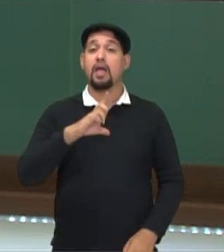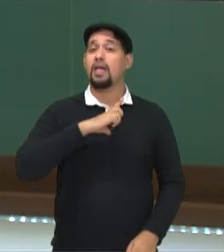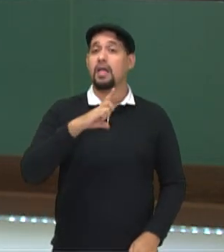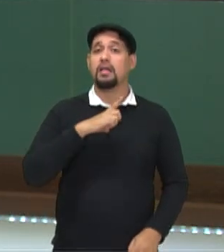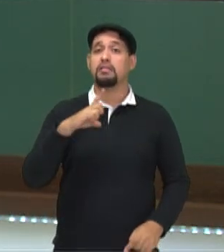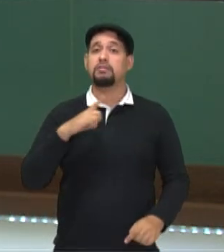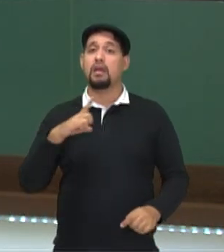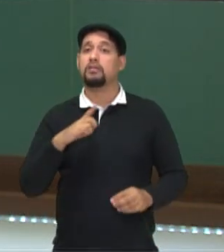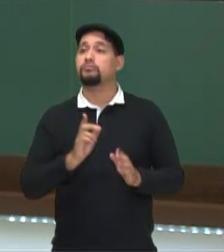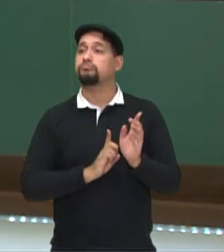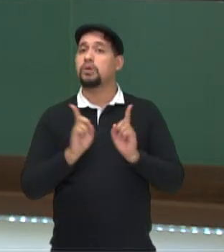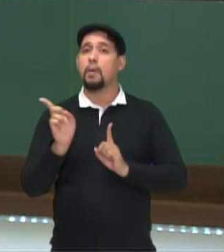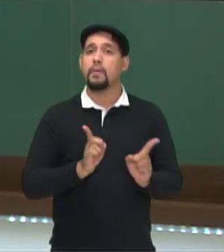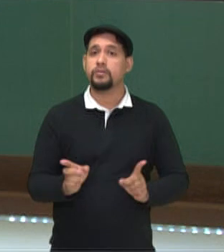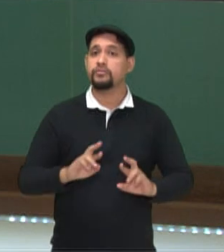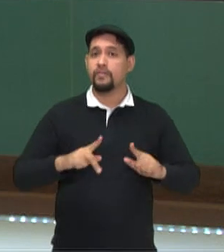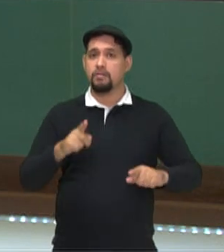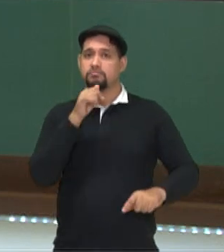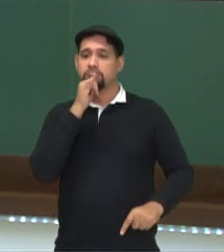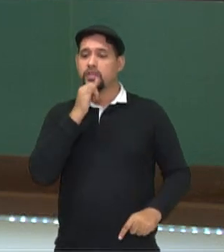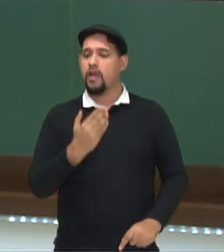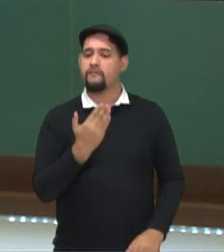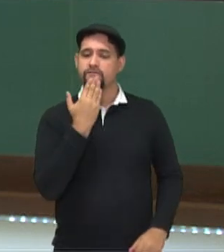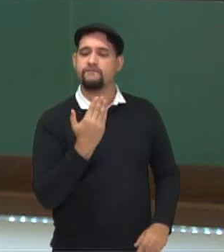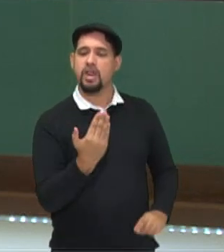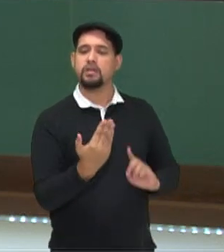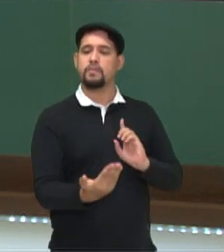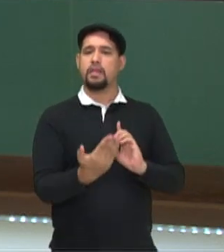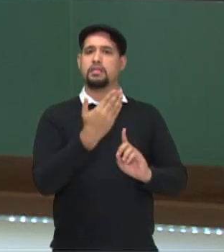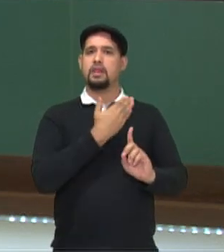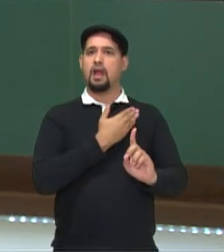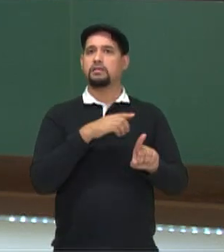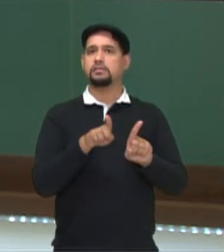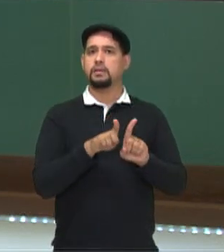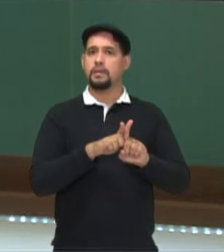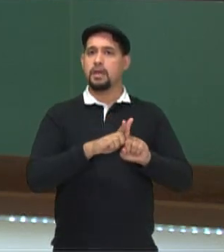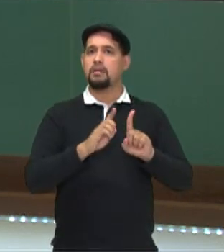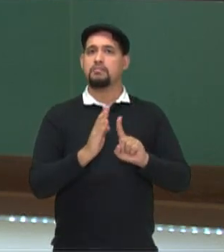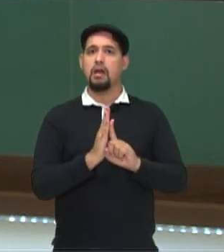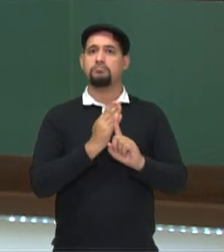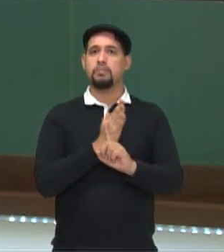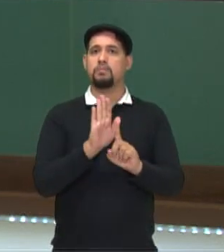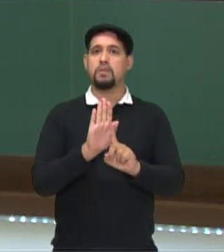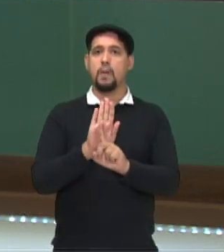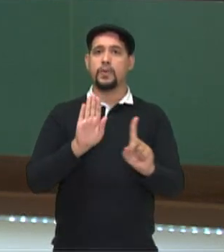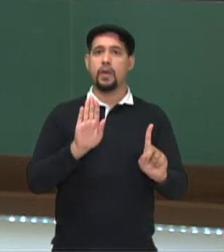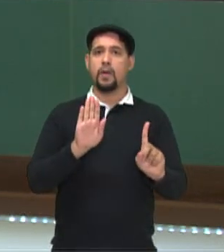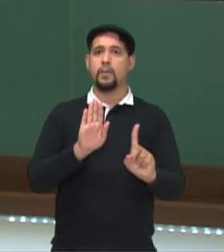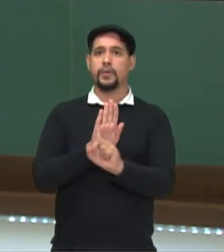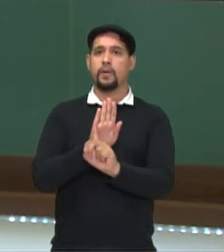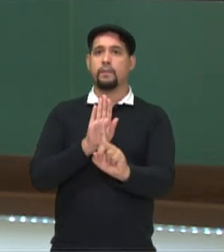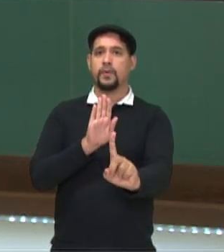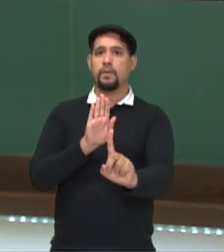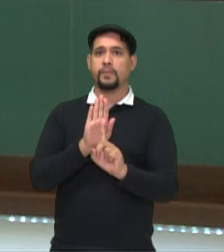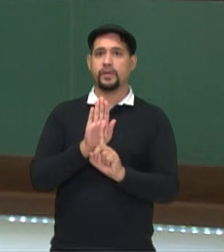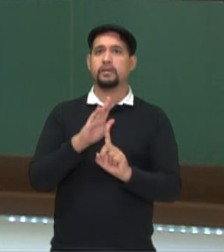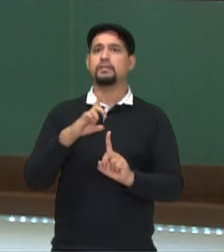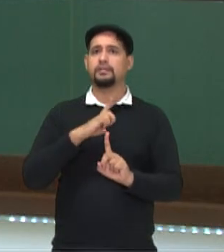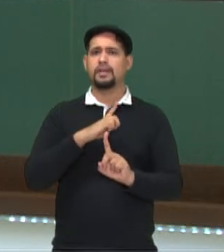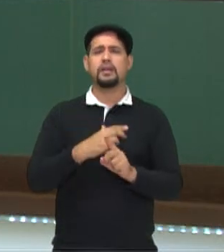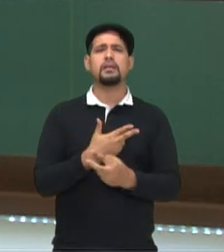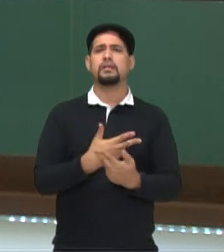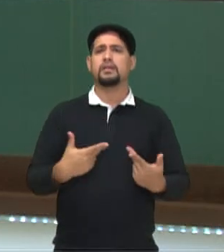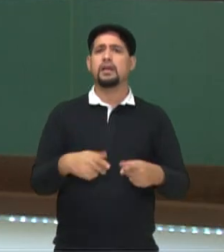direções diferentes, para frente, para trás, para direita, para esquerda, as diagonais. Ele ainda